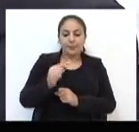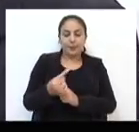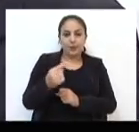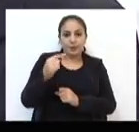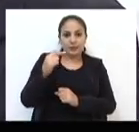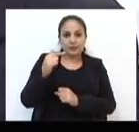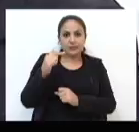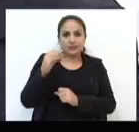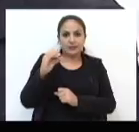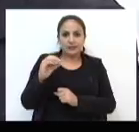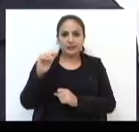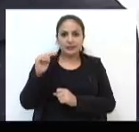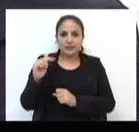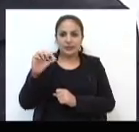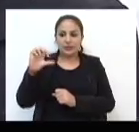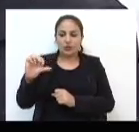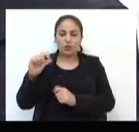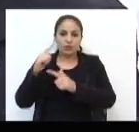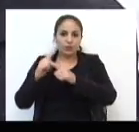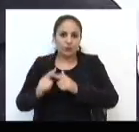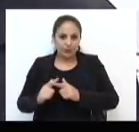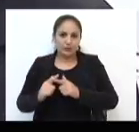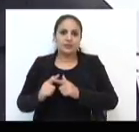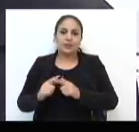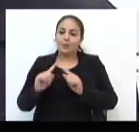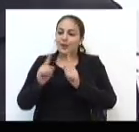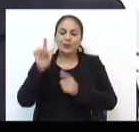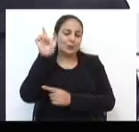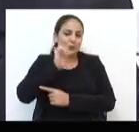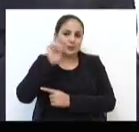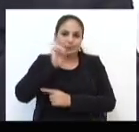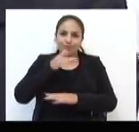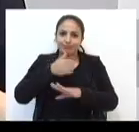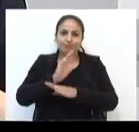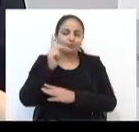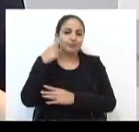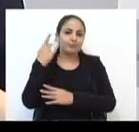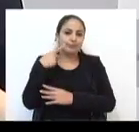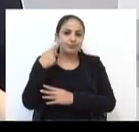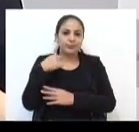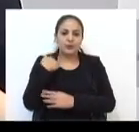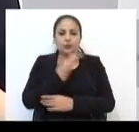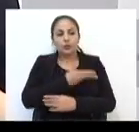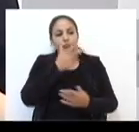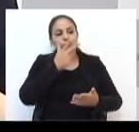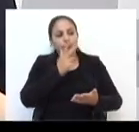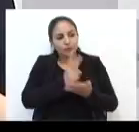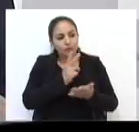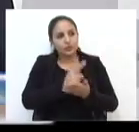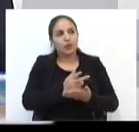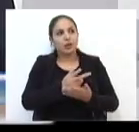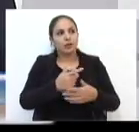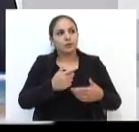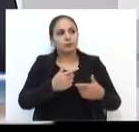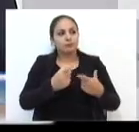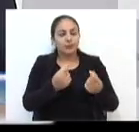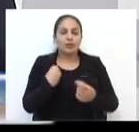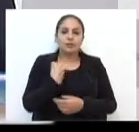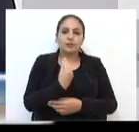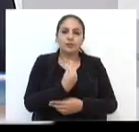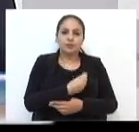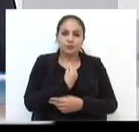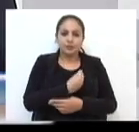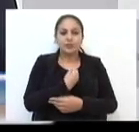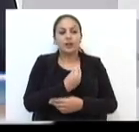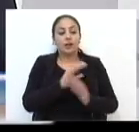1.079 vezes na urna, não garantindo uma cadeira. Vamos continuar gastando nossa vida como gastamos até hoje,